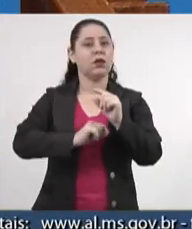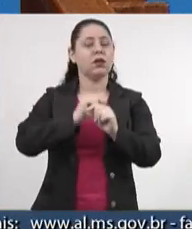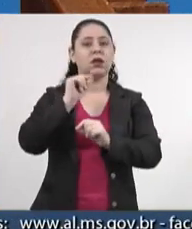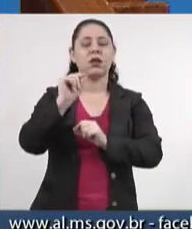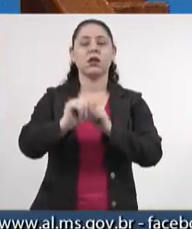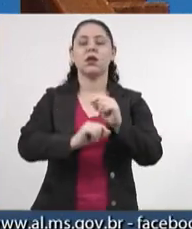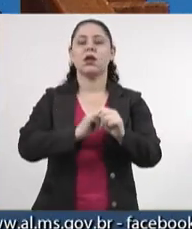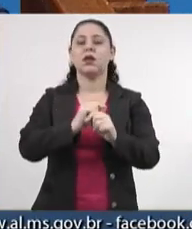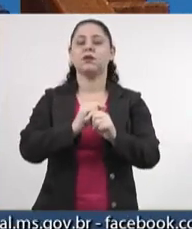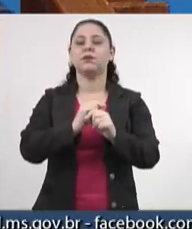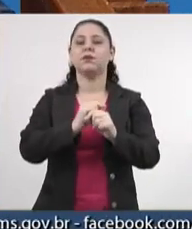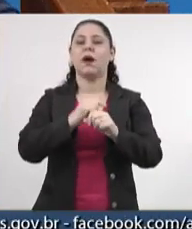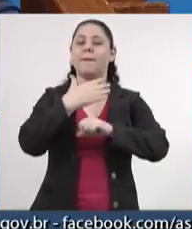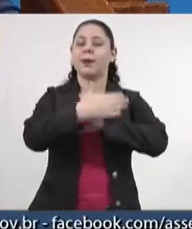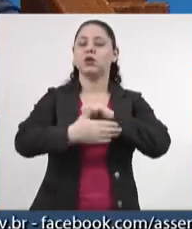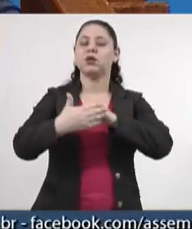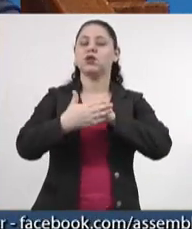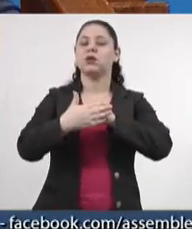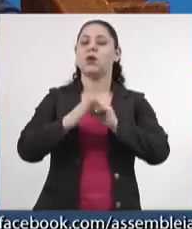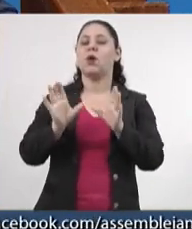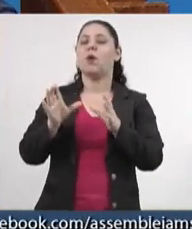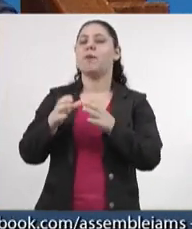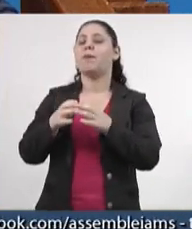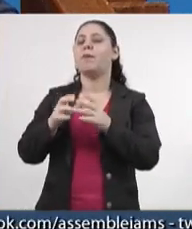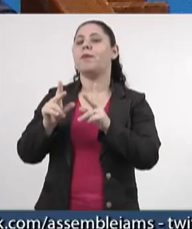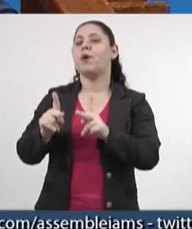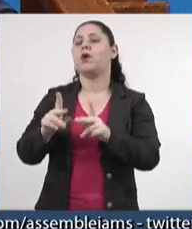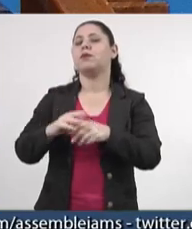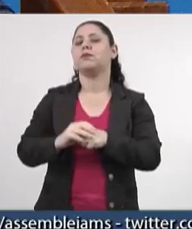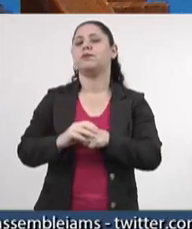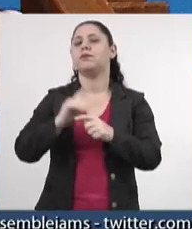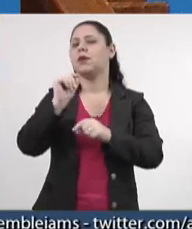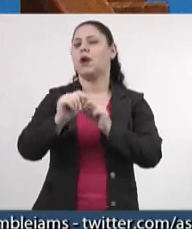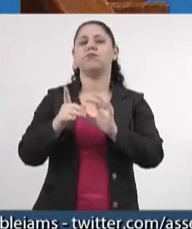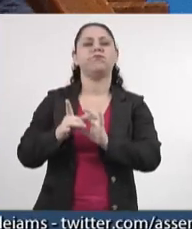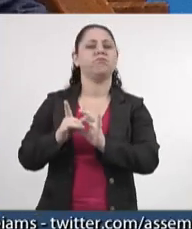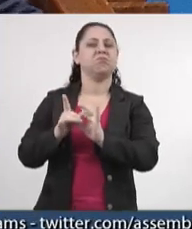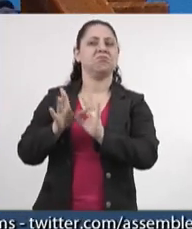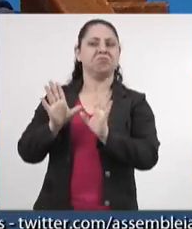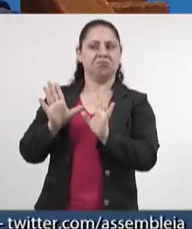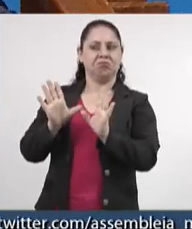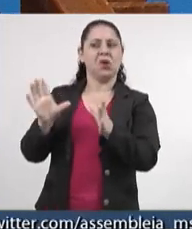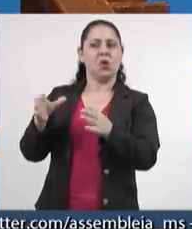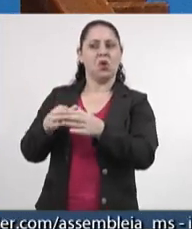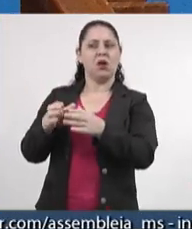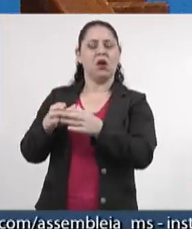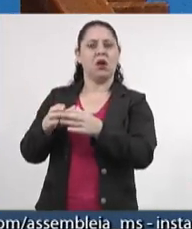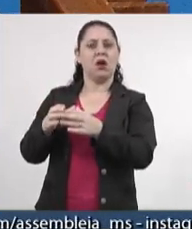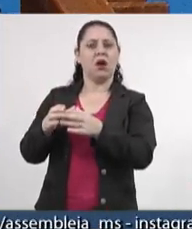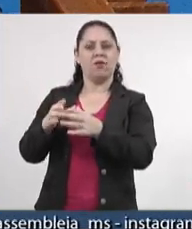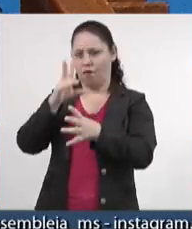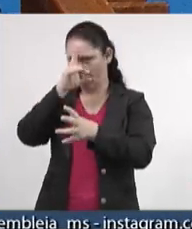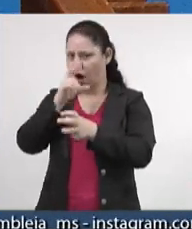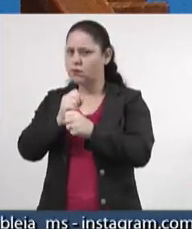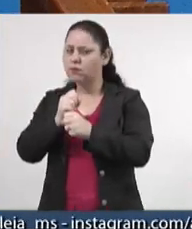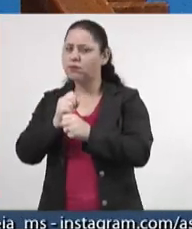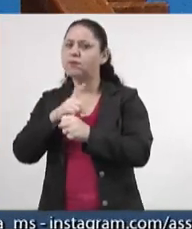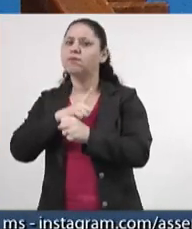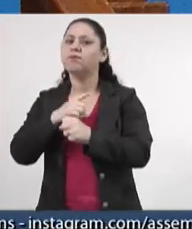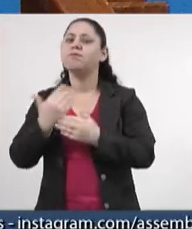guarida para esse pessoal, resta saber quem é que está permitindo que esse pessoal se fortaleça.